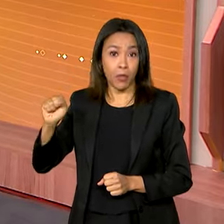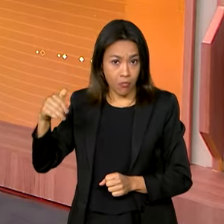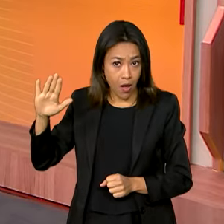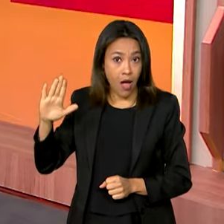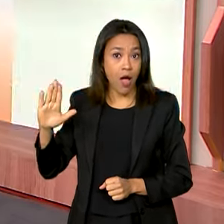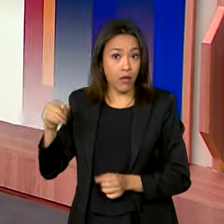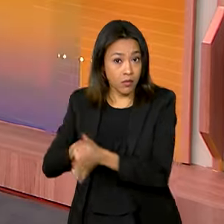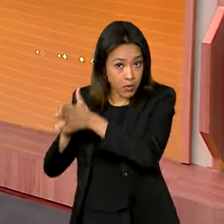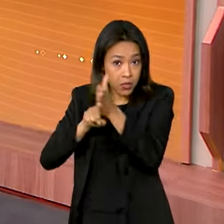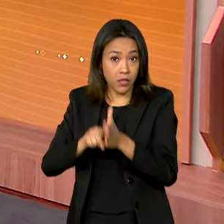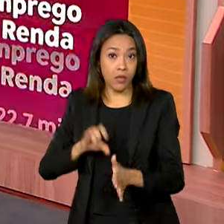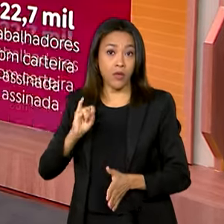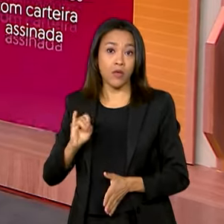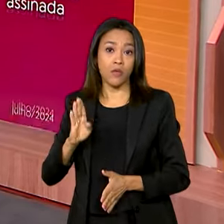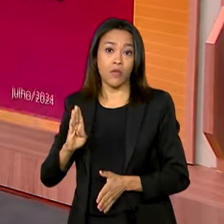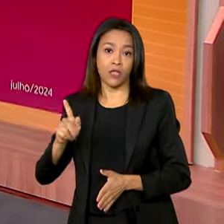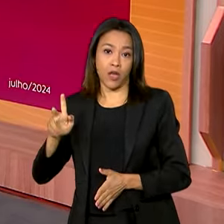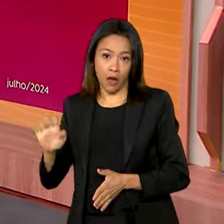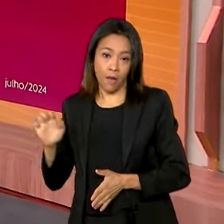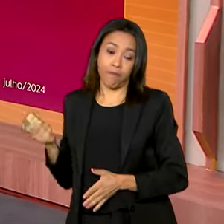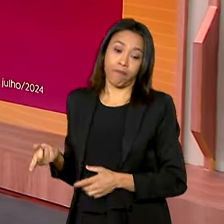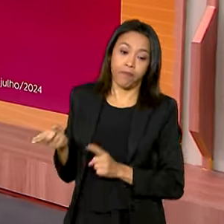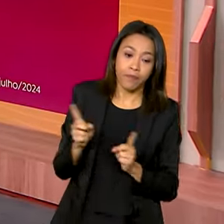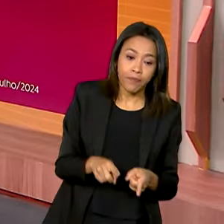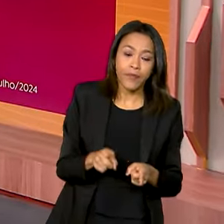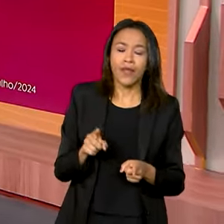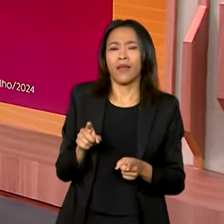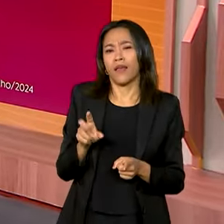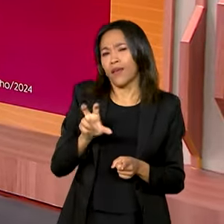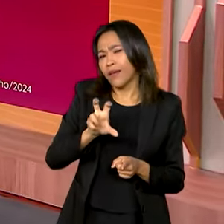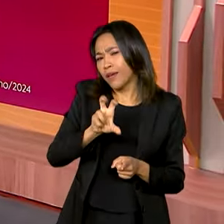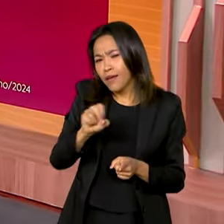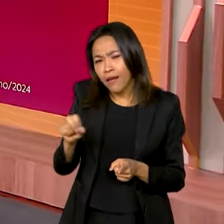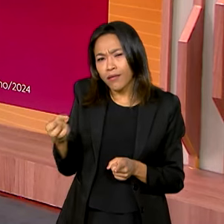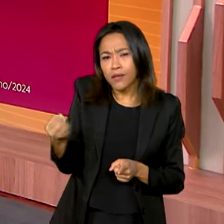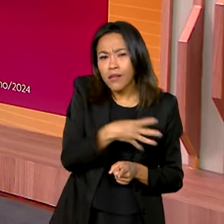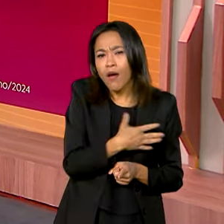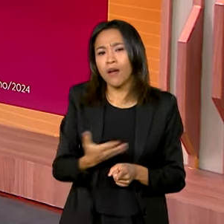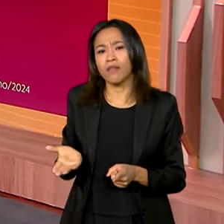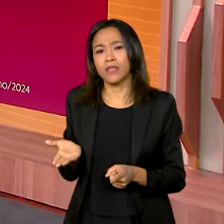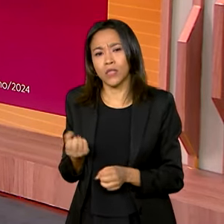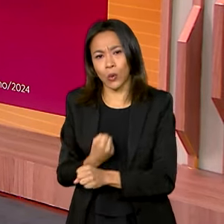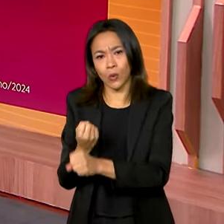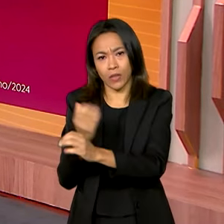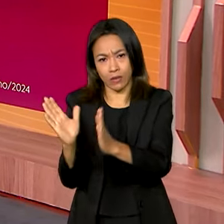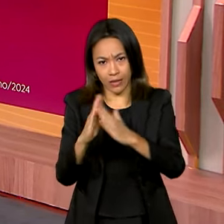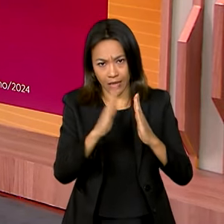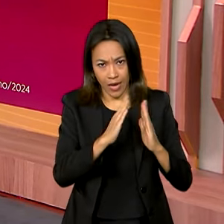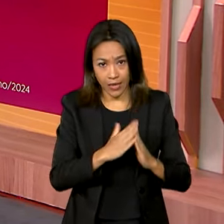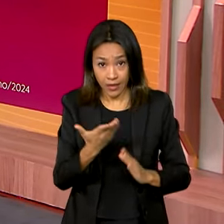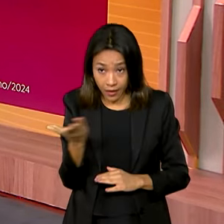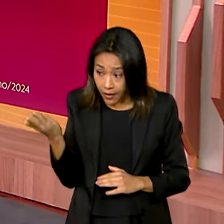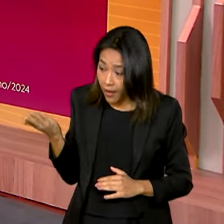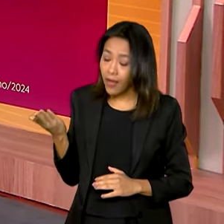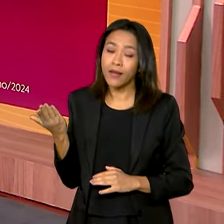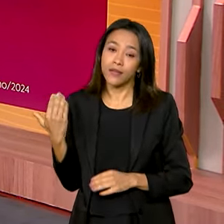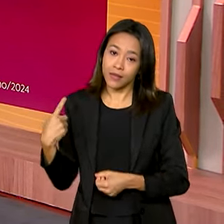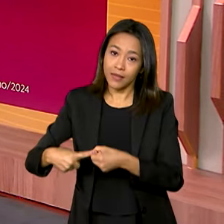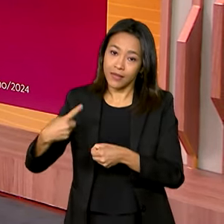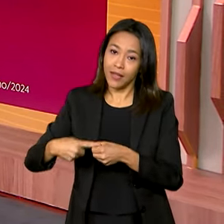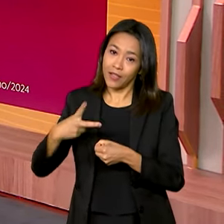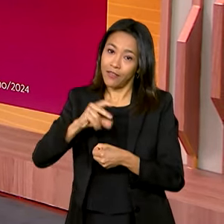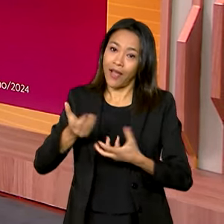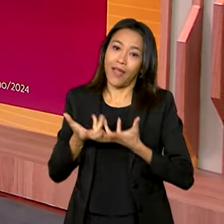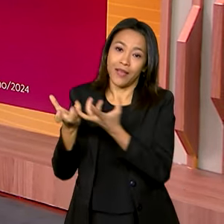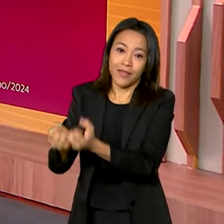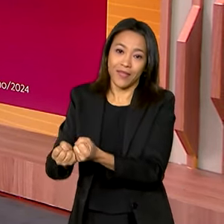IBGE de 2022. Além das mais de 500 novas unidades habitacionais que essa cidade de Aparecida de Goiânia vai